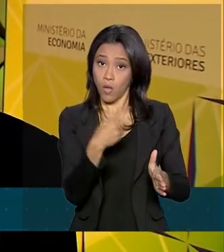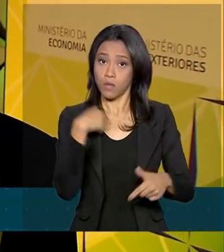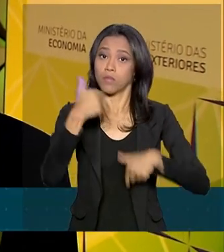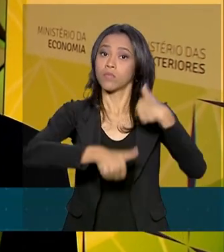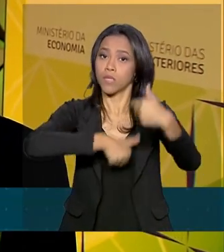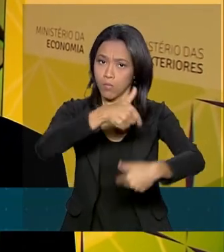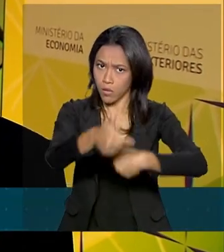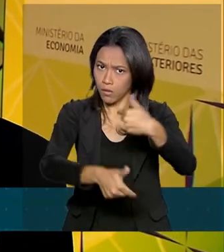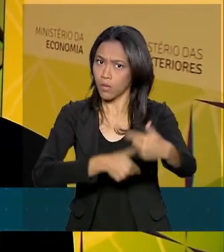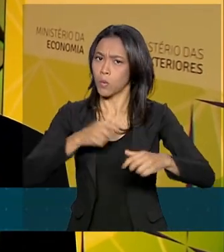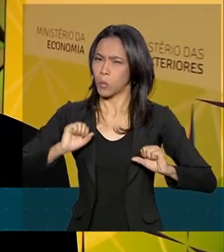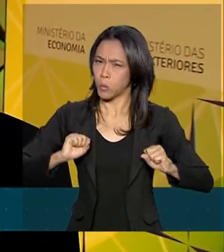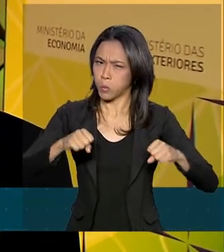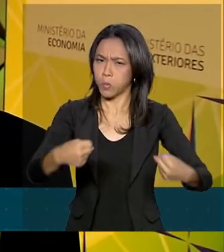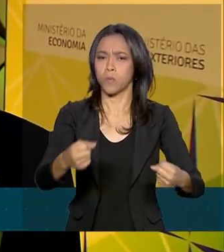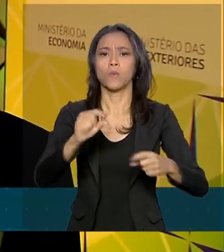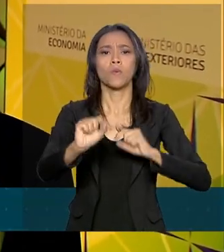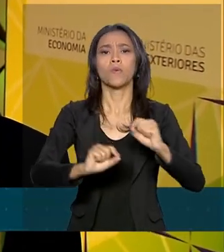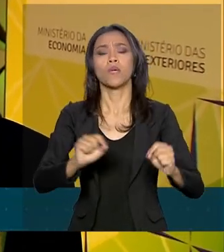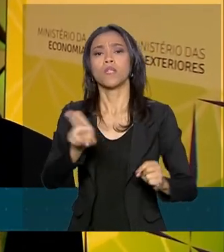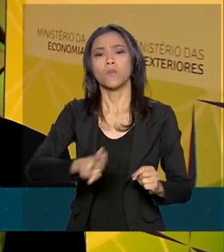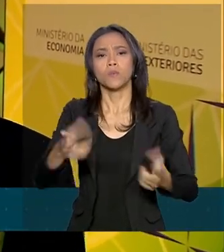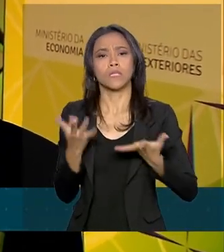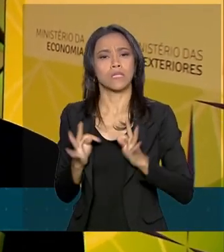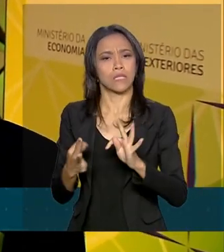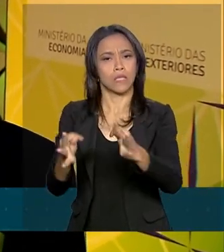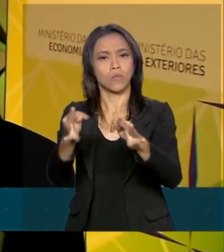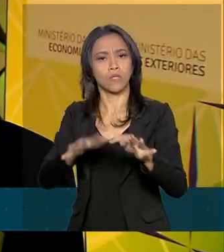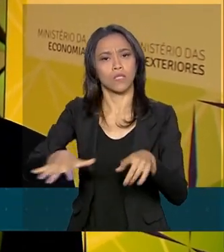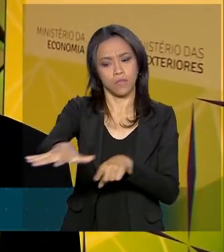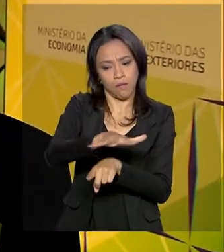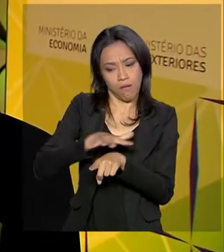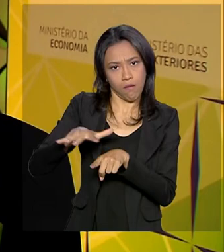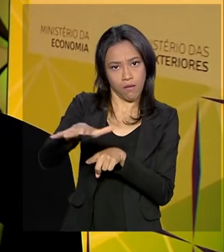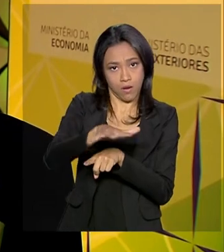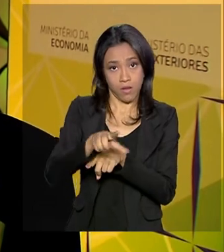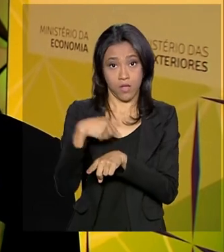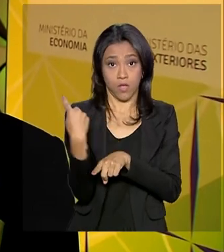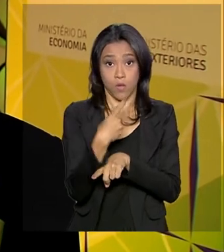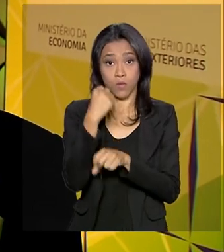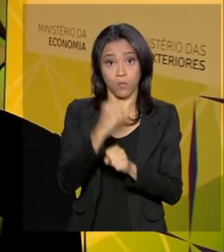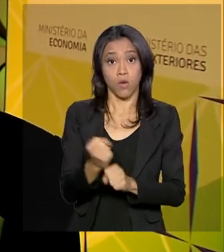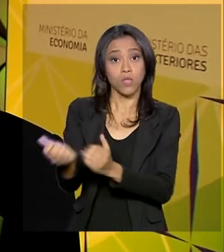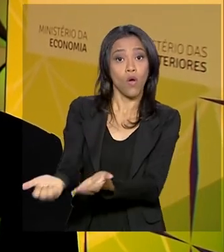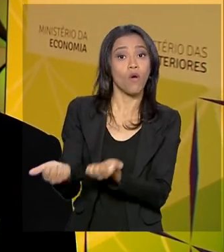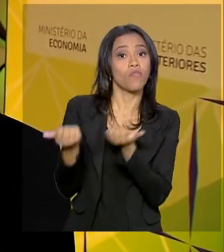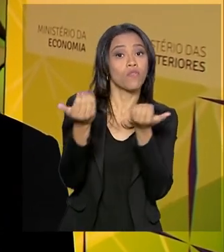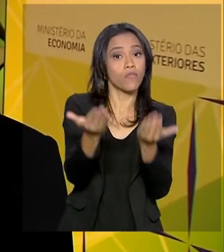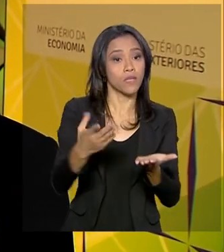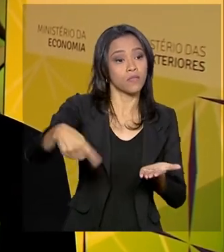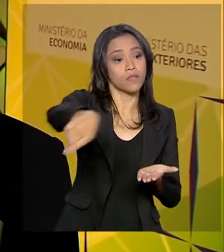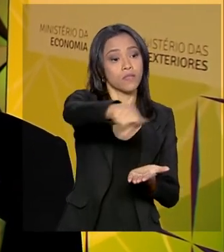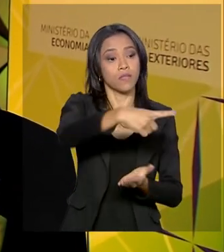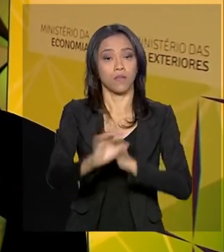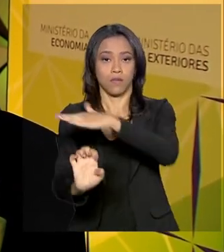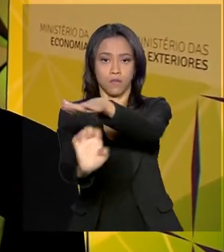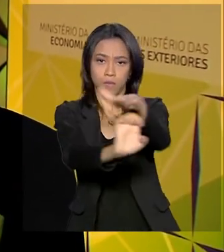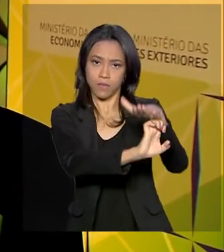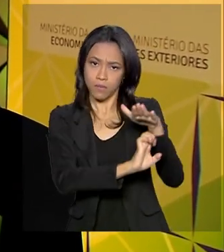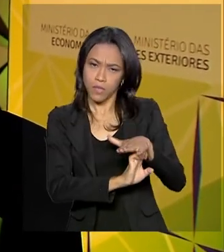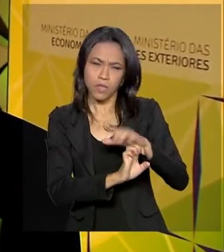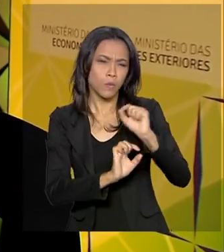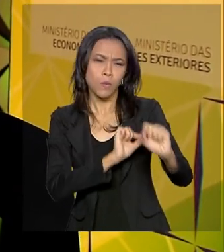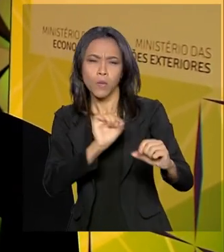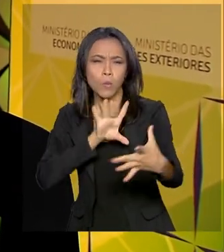muito na modernização do setor, de modo que a gente possa oferecer para os investidores um